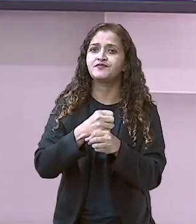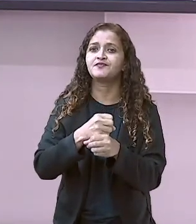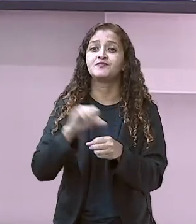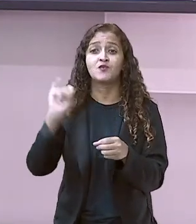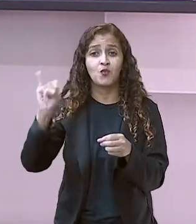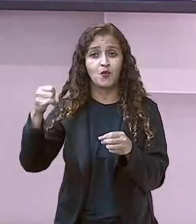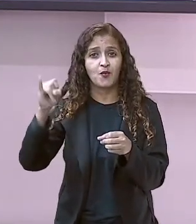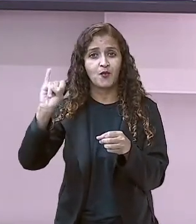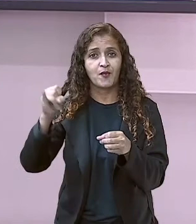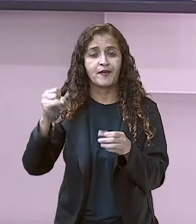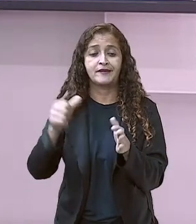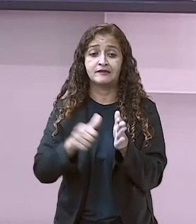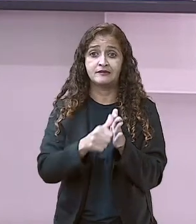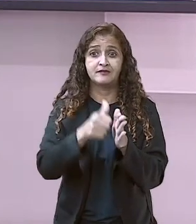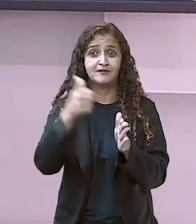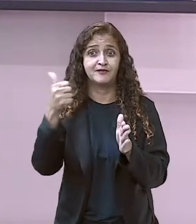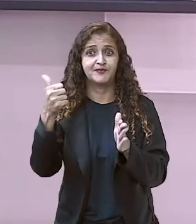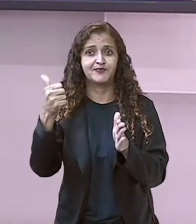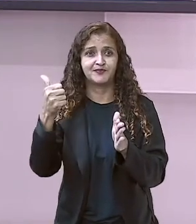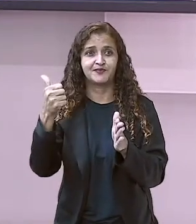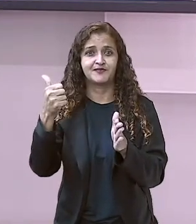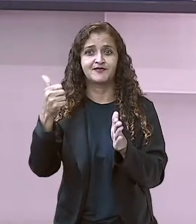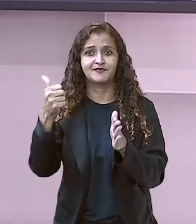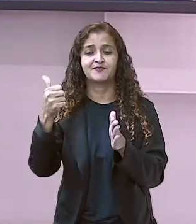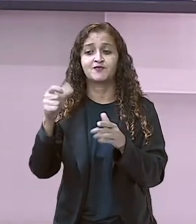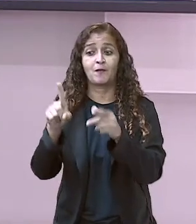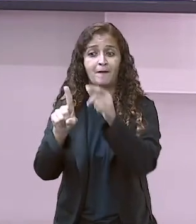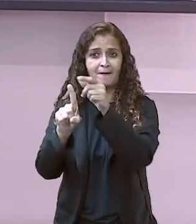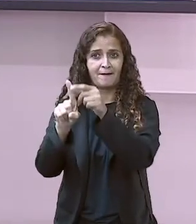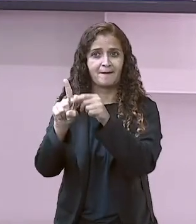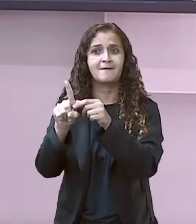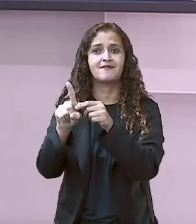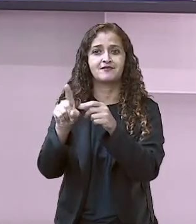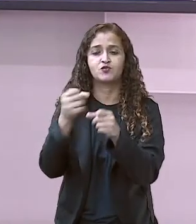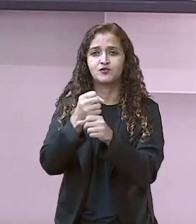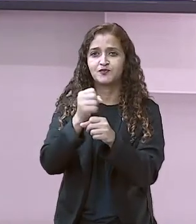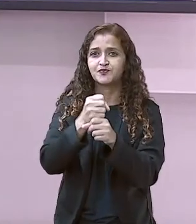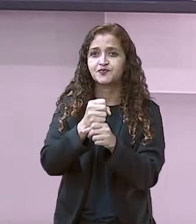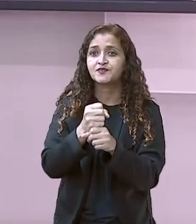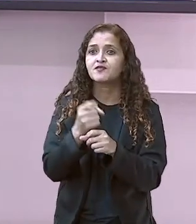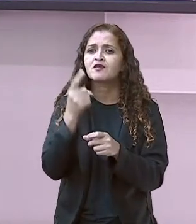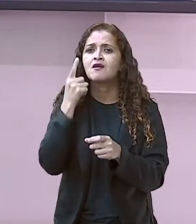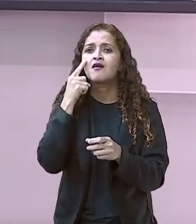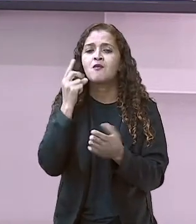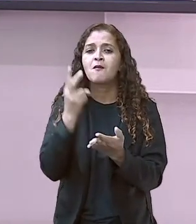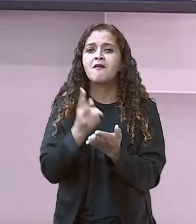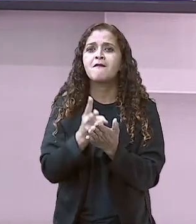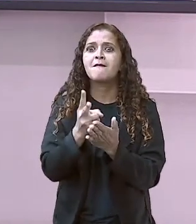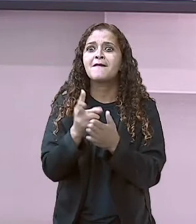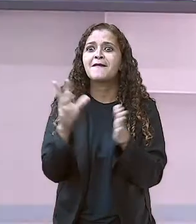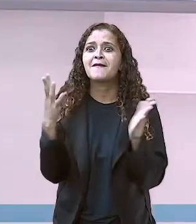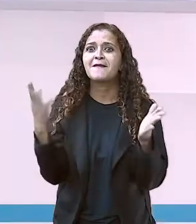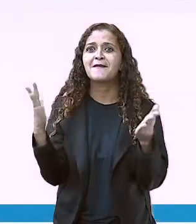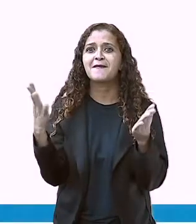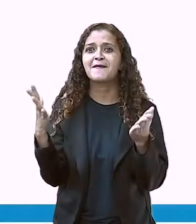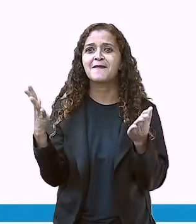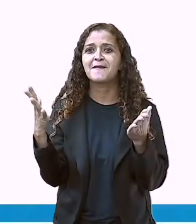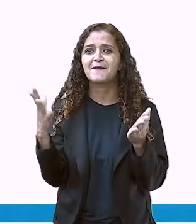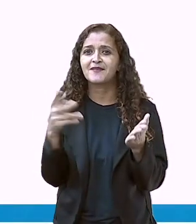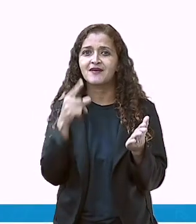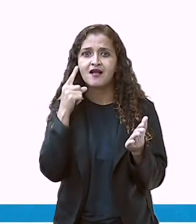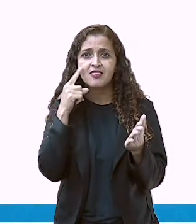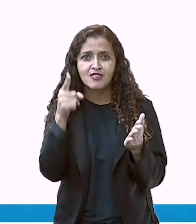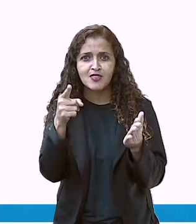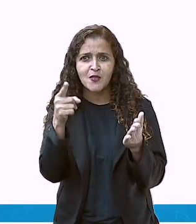janeiro, o primeiro mês do ano. Mas vamos para a frente, para continuarmos. Olha aqui. Hum, vocês já